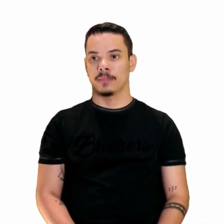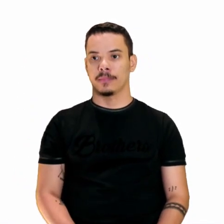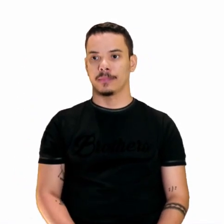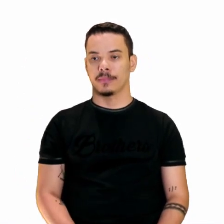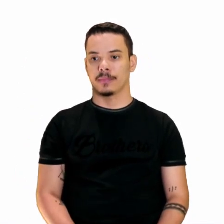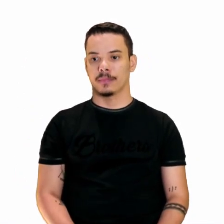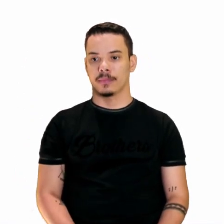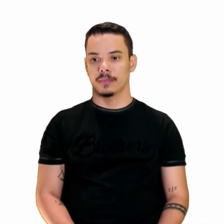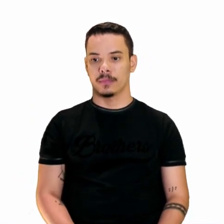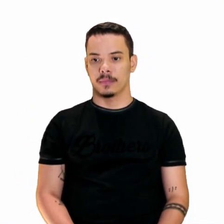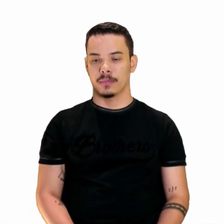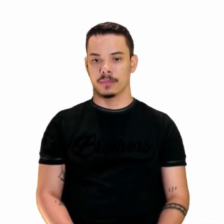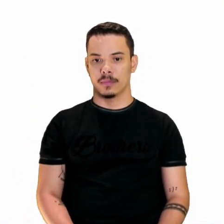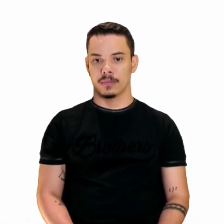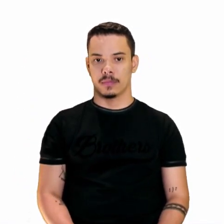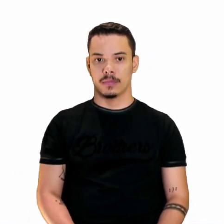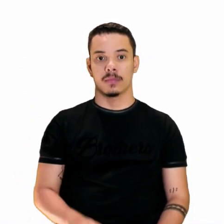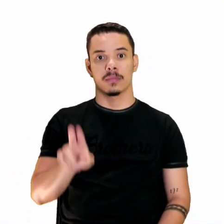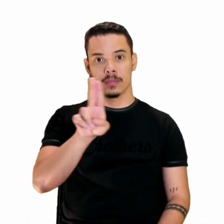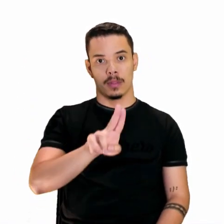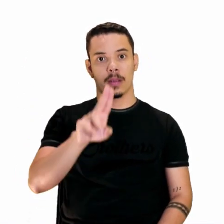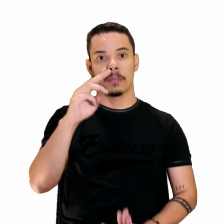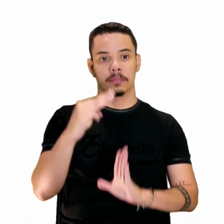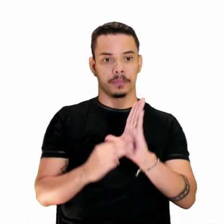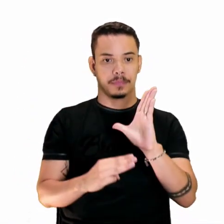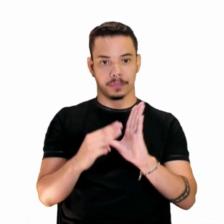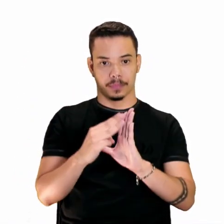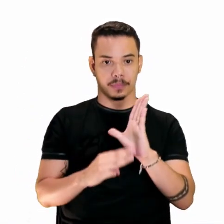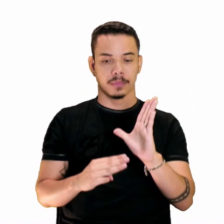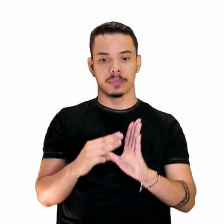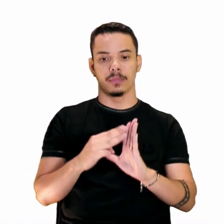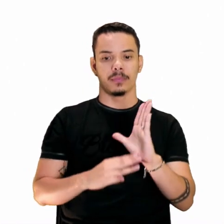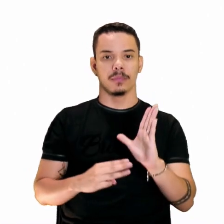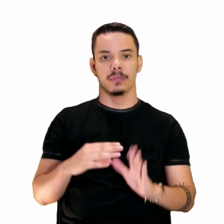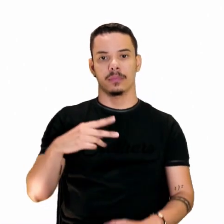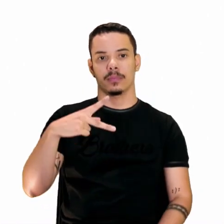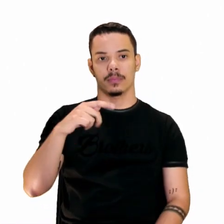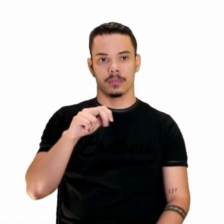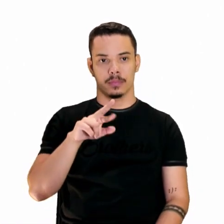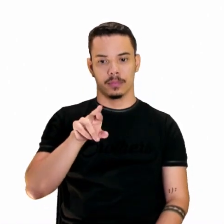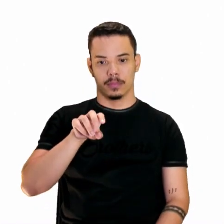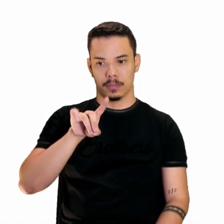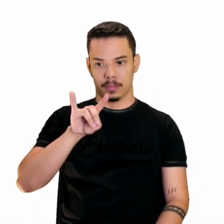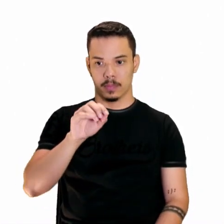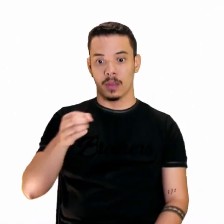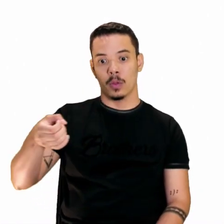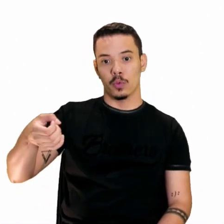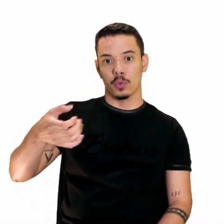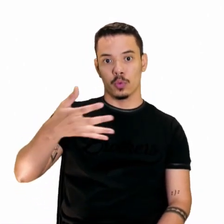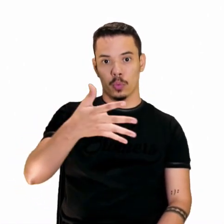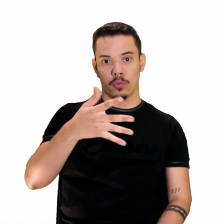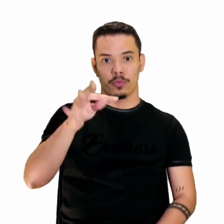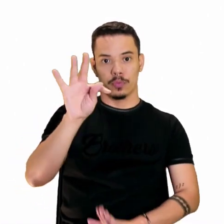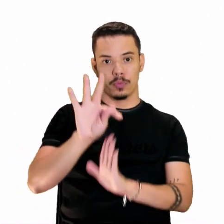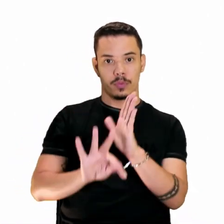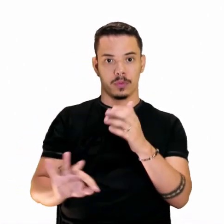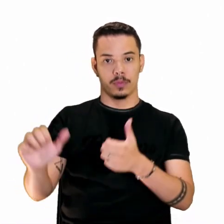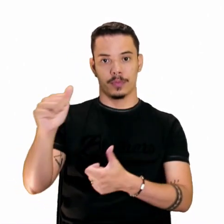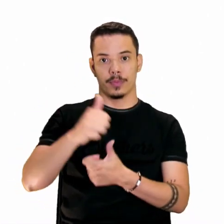paródia. Então, esse novo texto é a produção de Murilo Mendes.